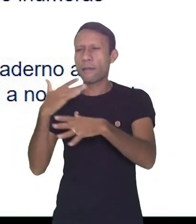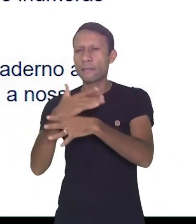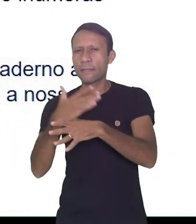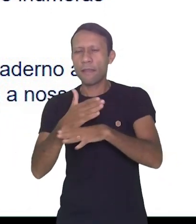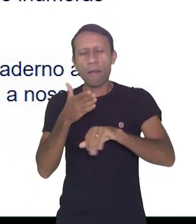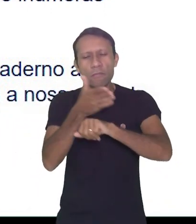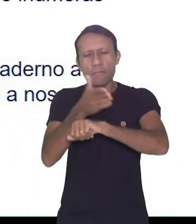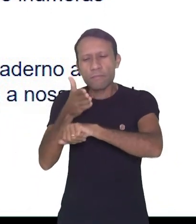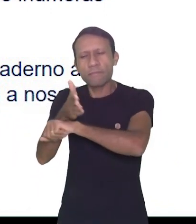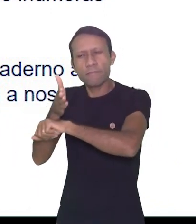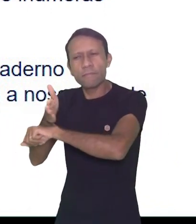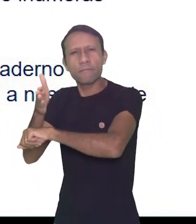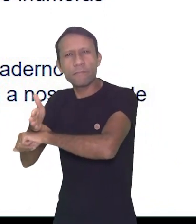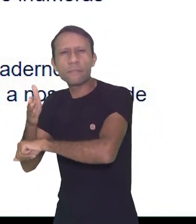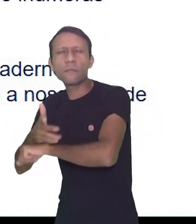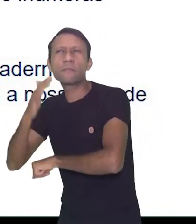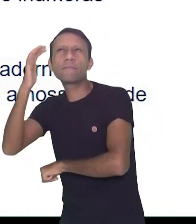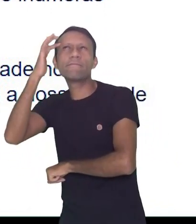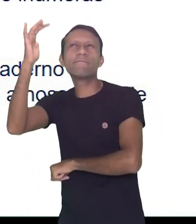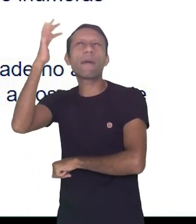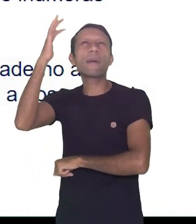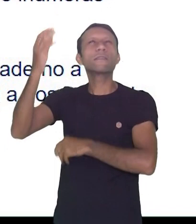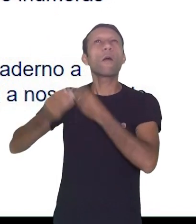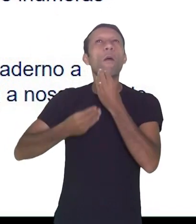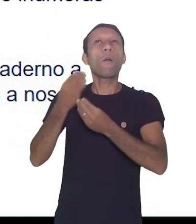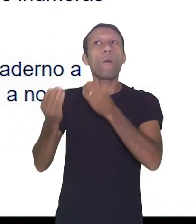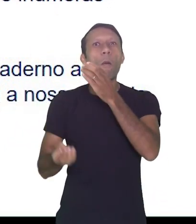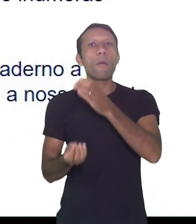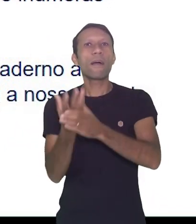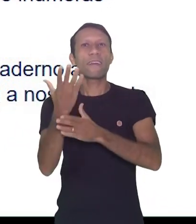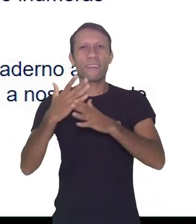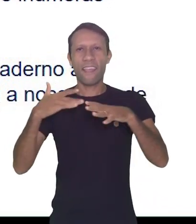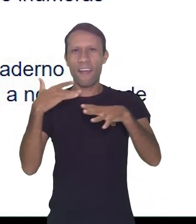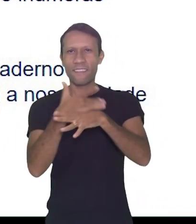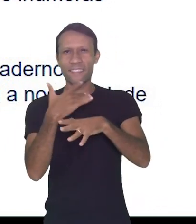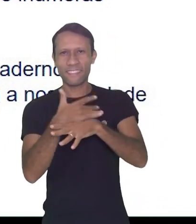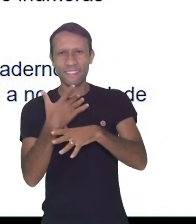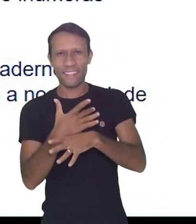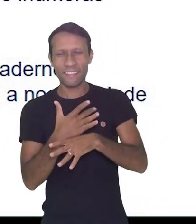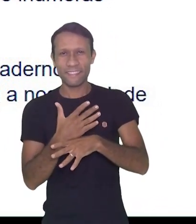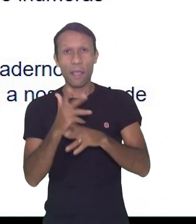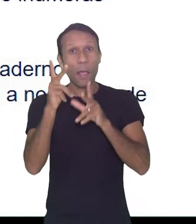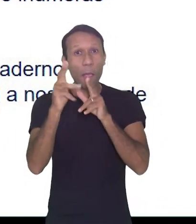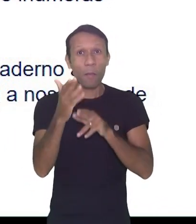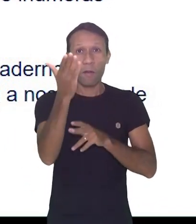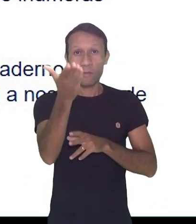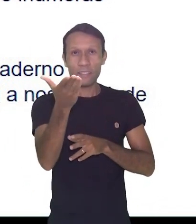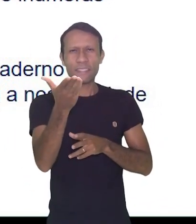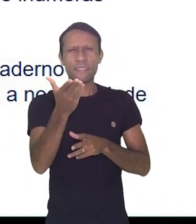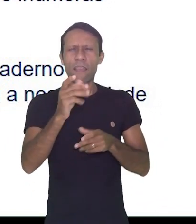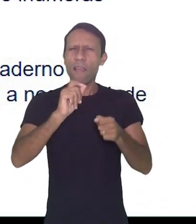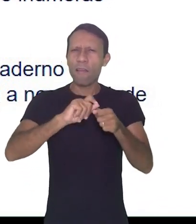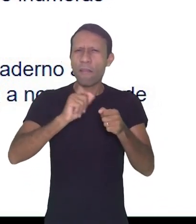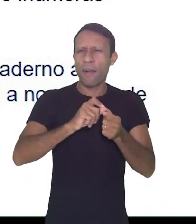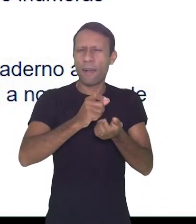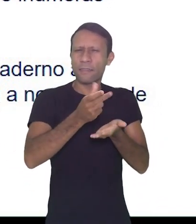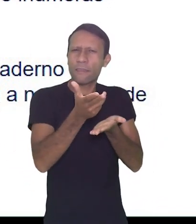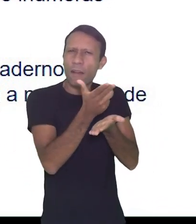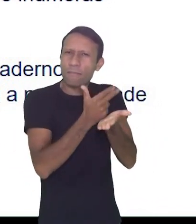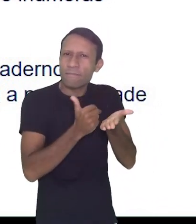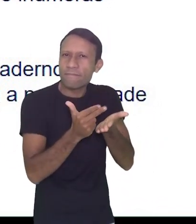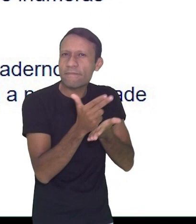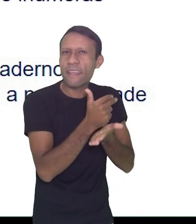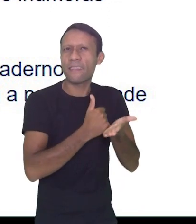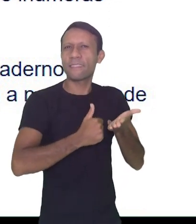e imaginou ao longo de suas viagens. Faça como ele. Descreva em forma de texto ou desenho em seu